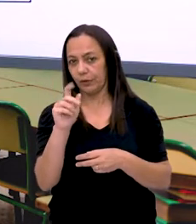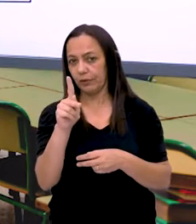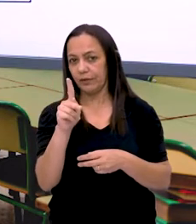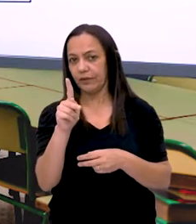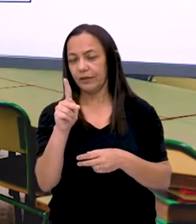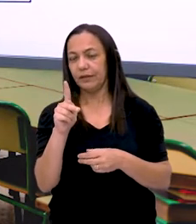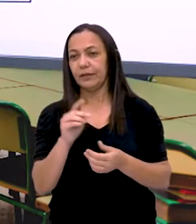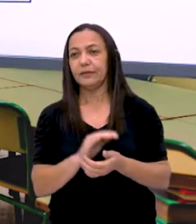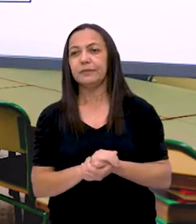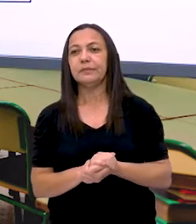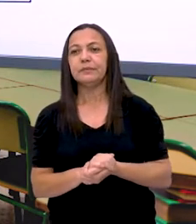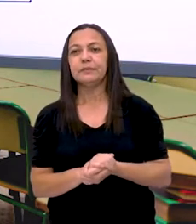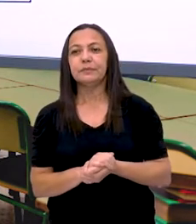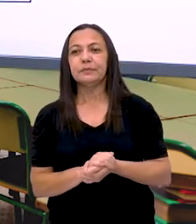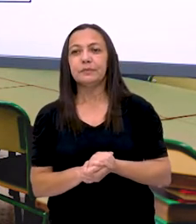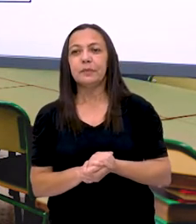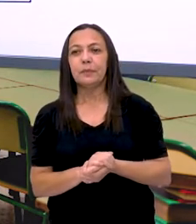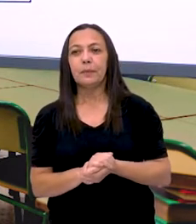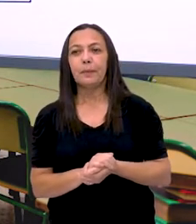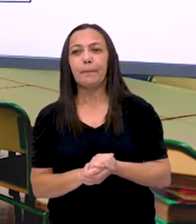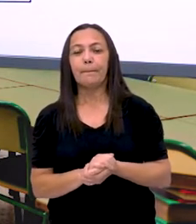Certinho? Vamos lá.